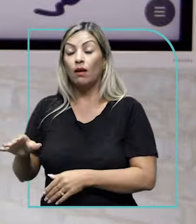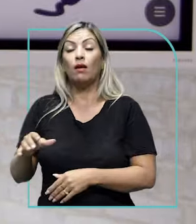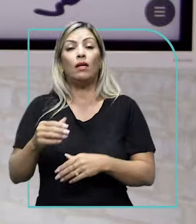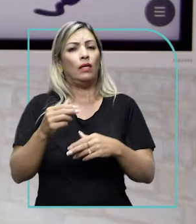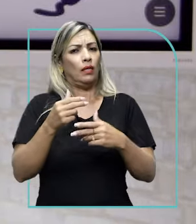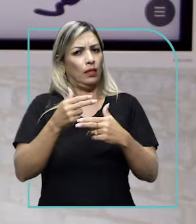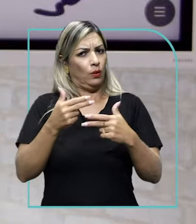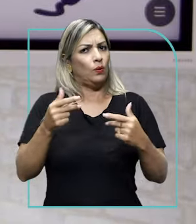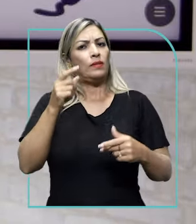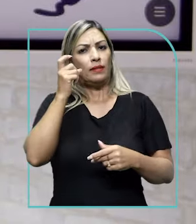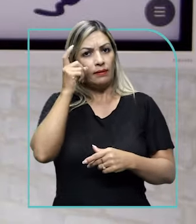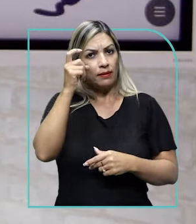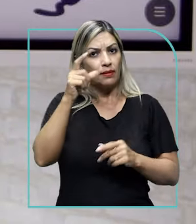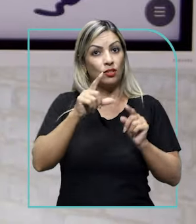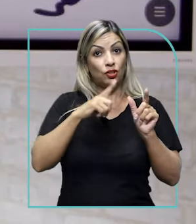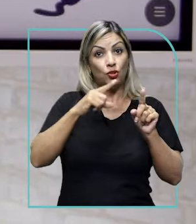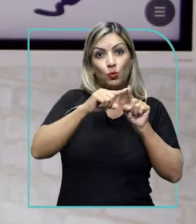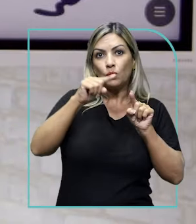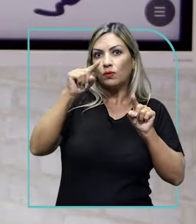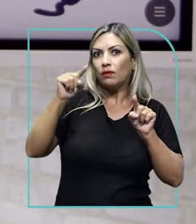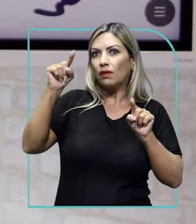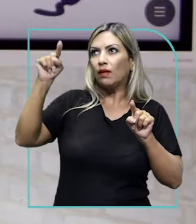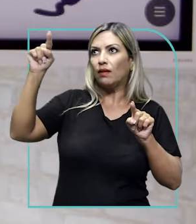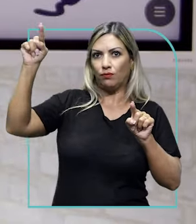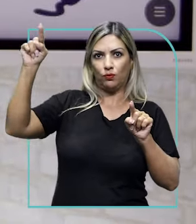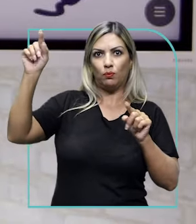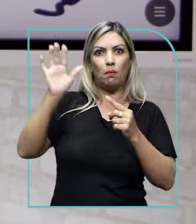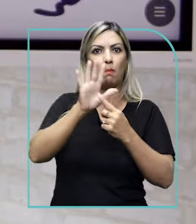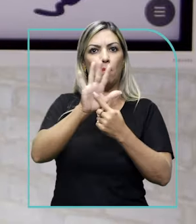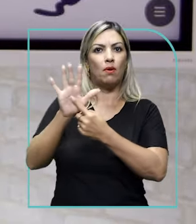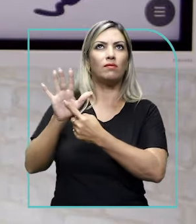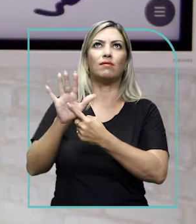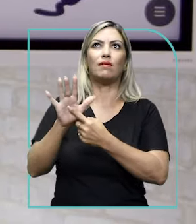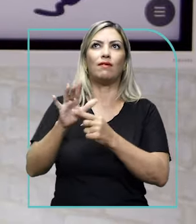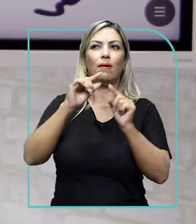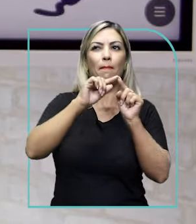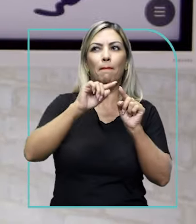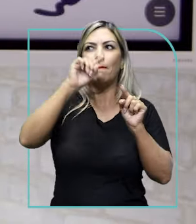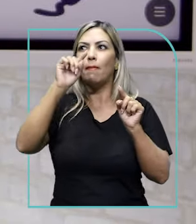um gráfico que mostrava, né? Um tipo,